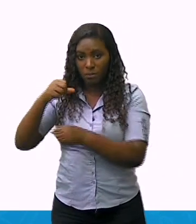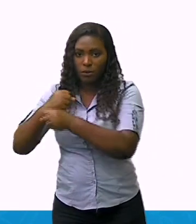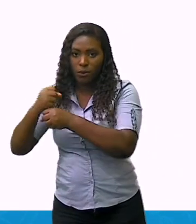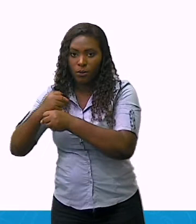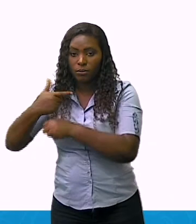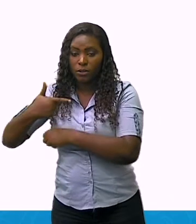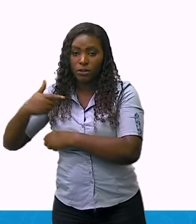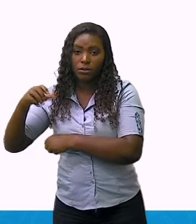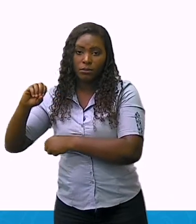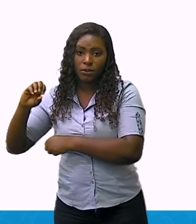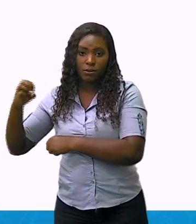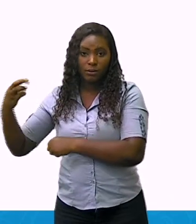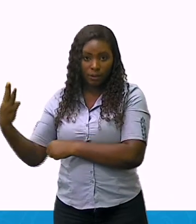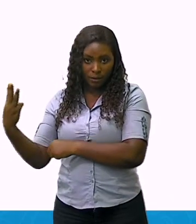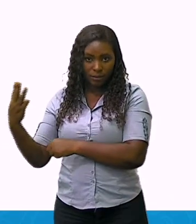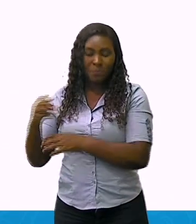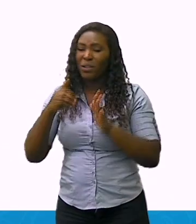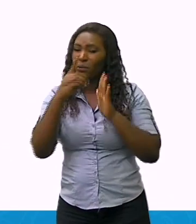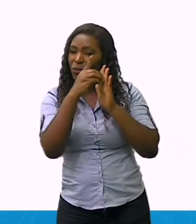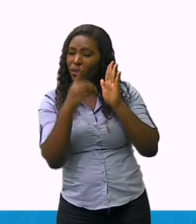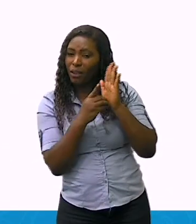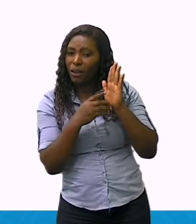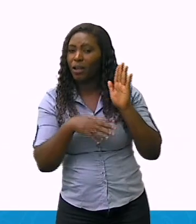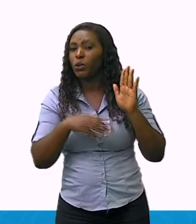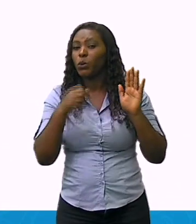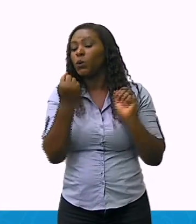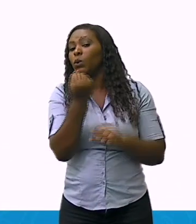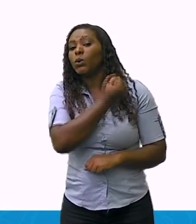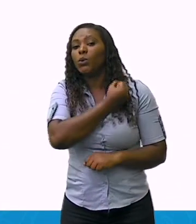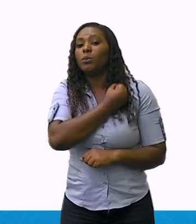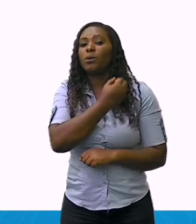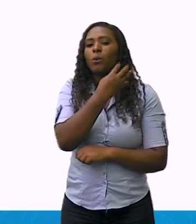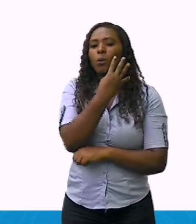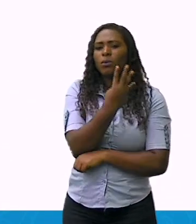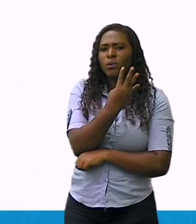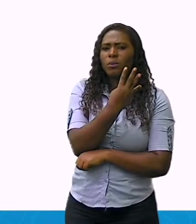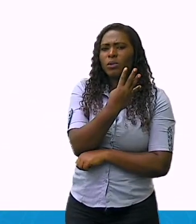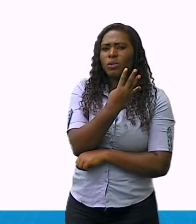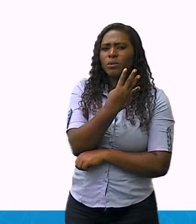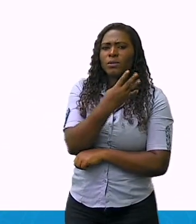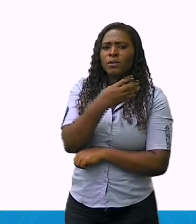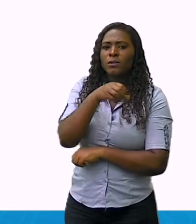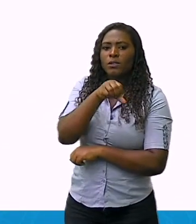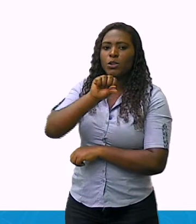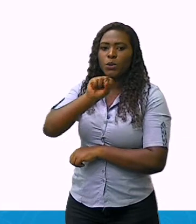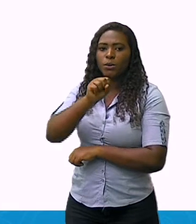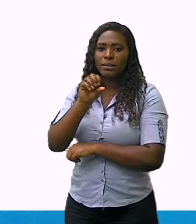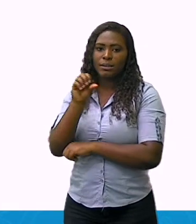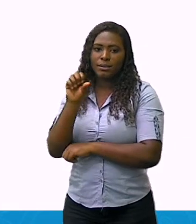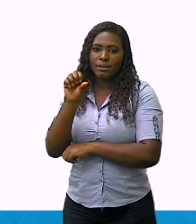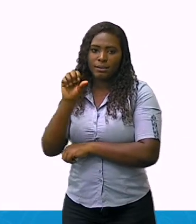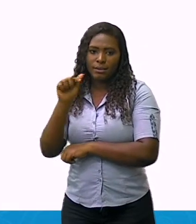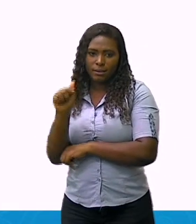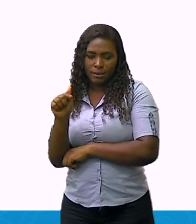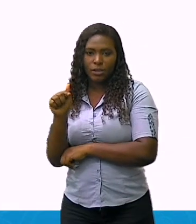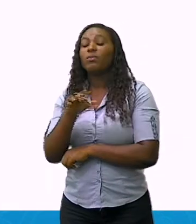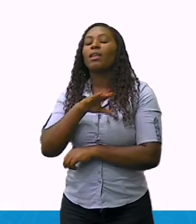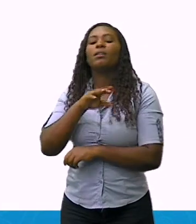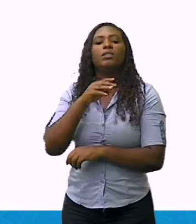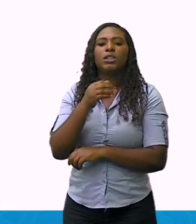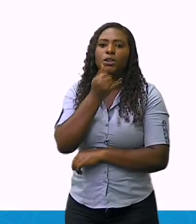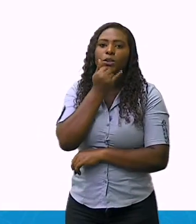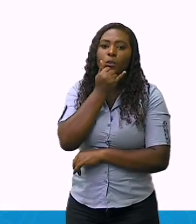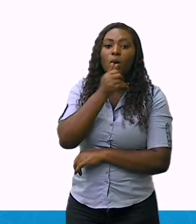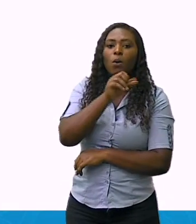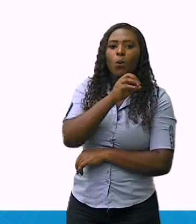número 4.887. Este decreto, ele regulamentou o